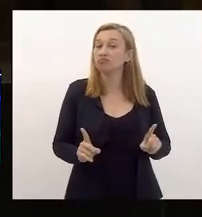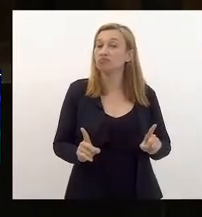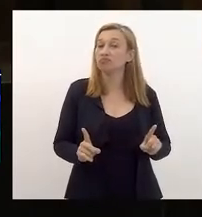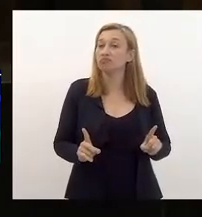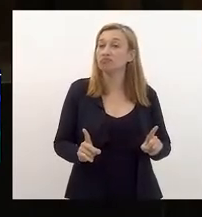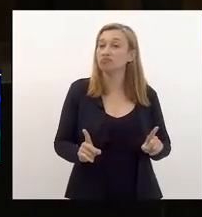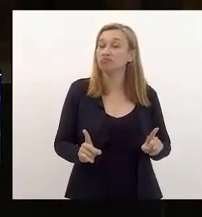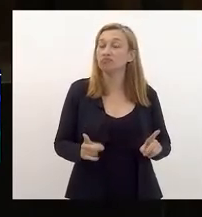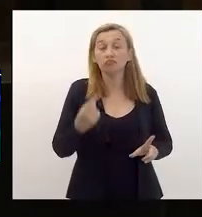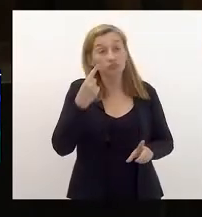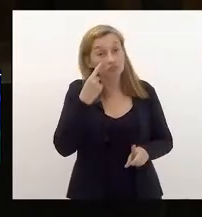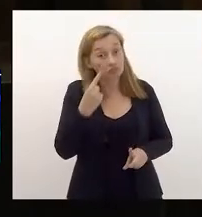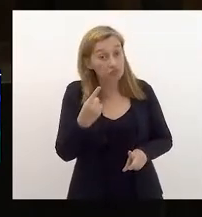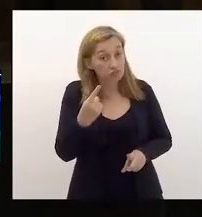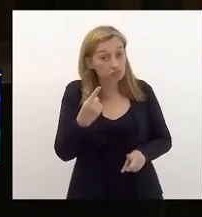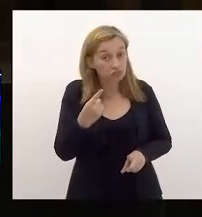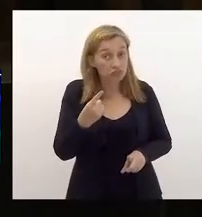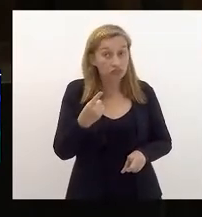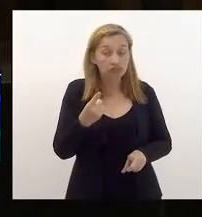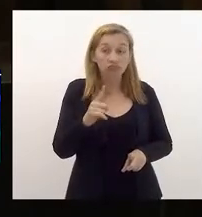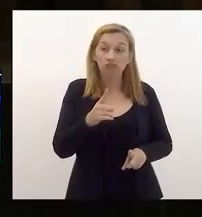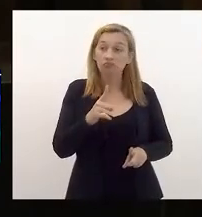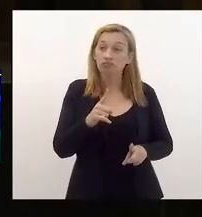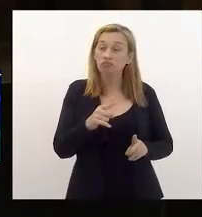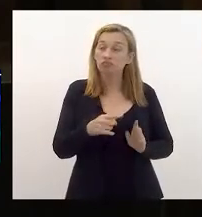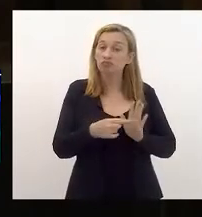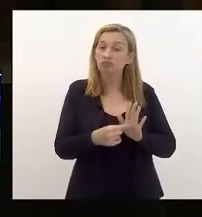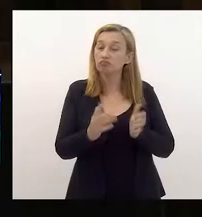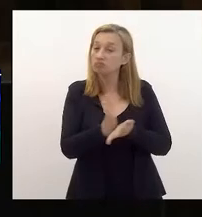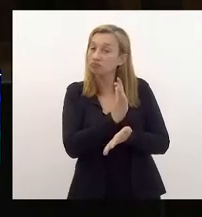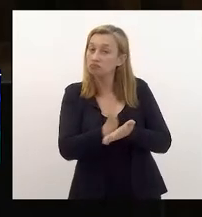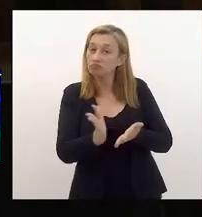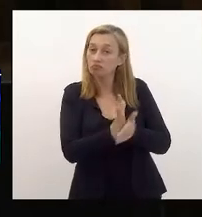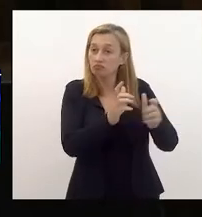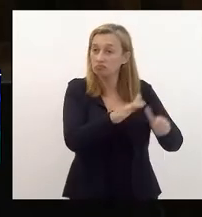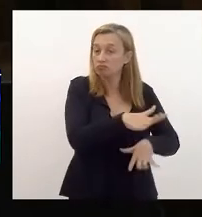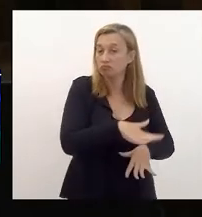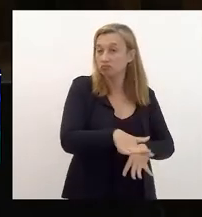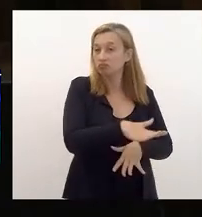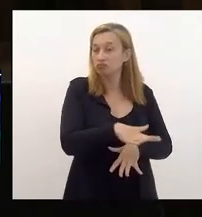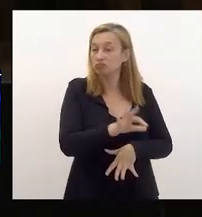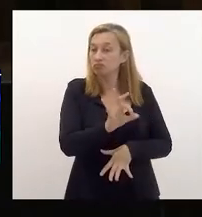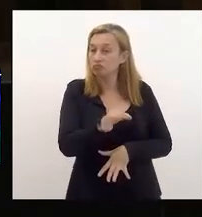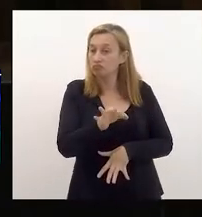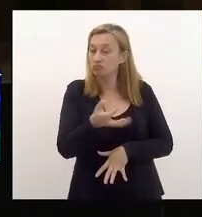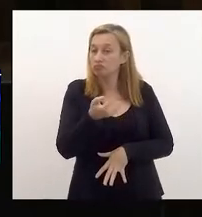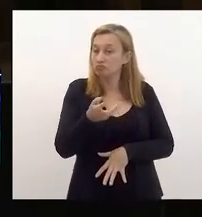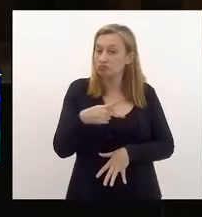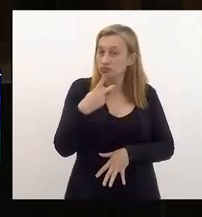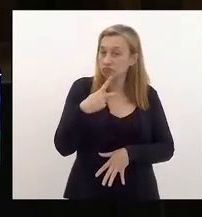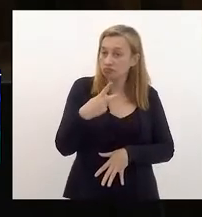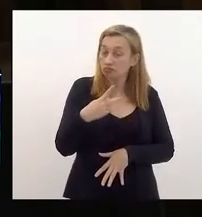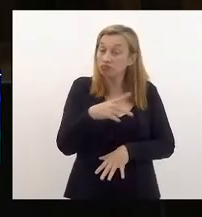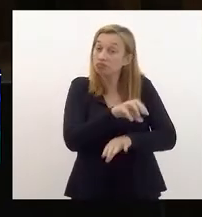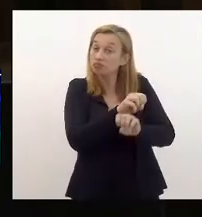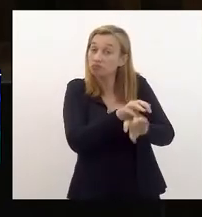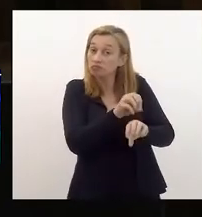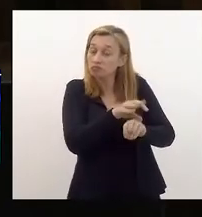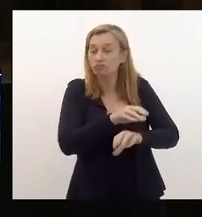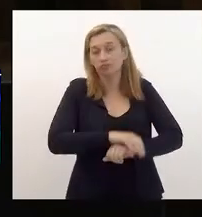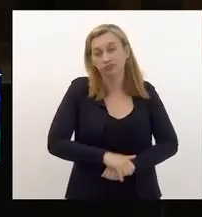a gente vê que ele não se reflete em algumas áreas. Primeiro, evidentemente, eu quero destacar a educação.